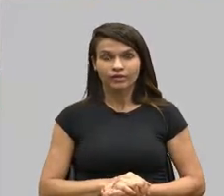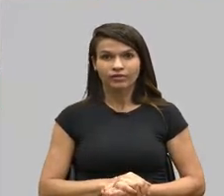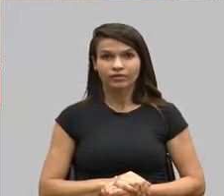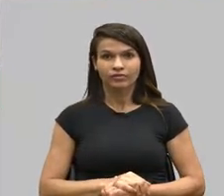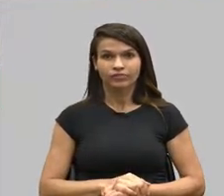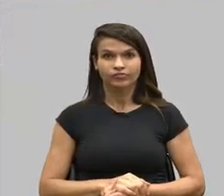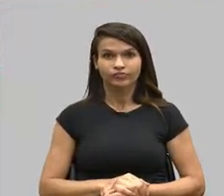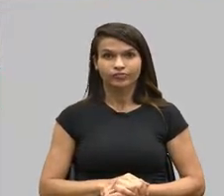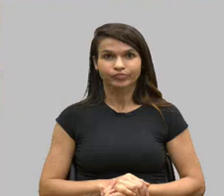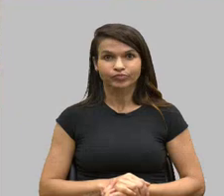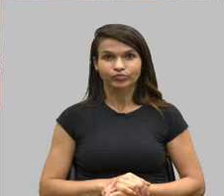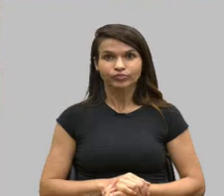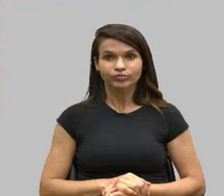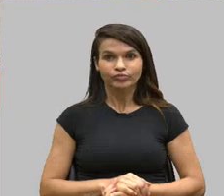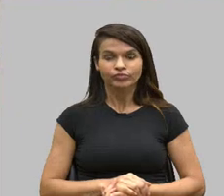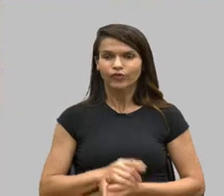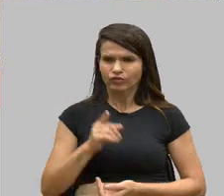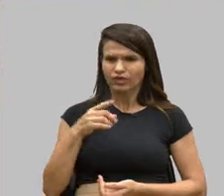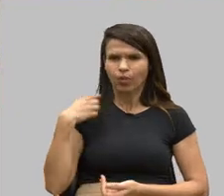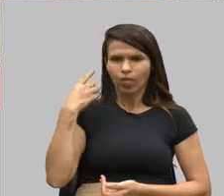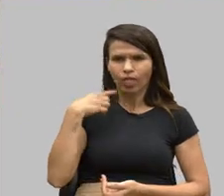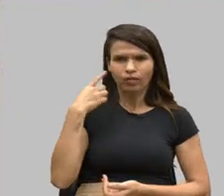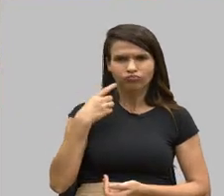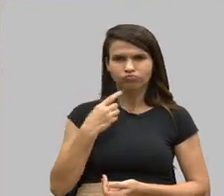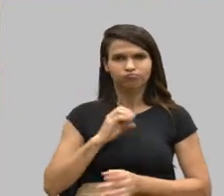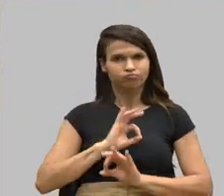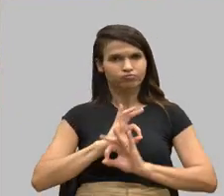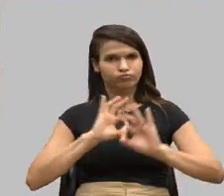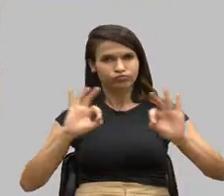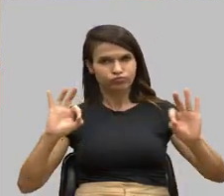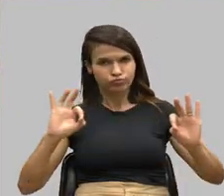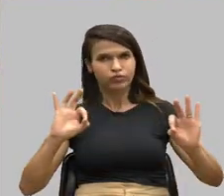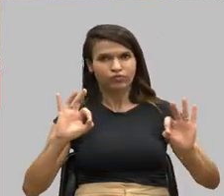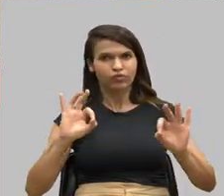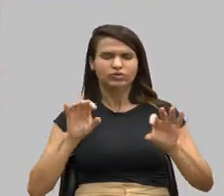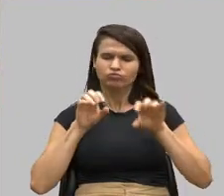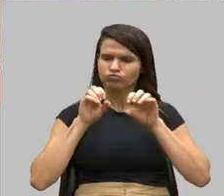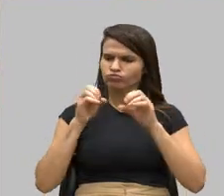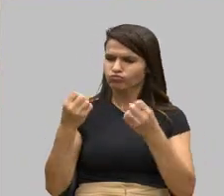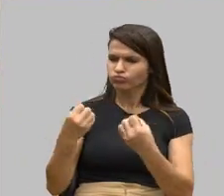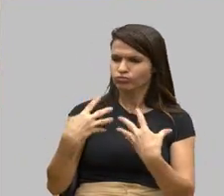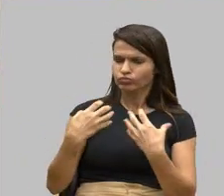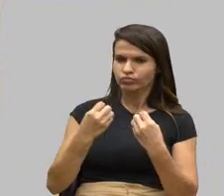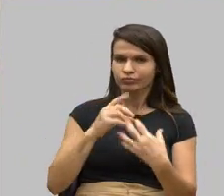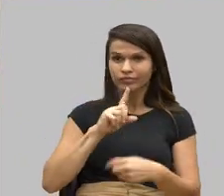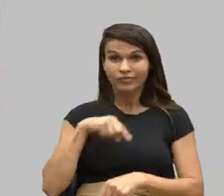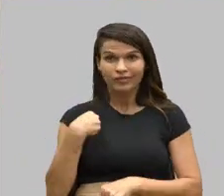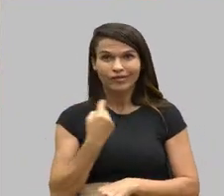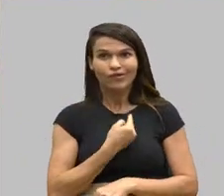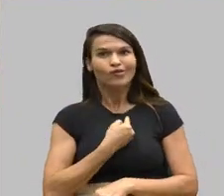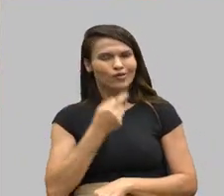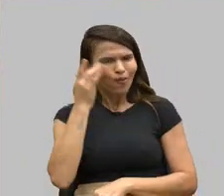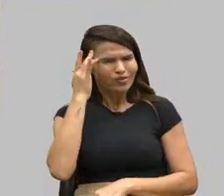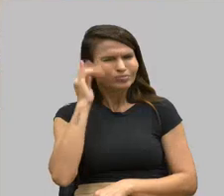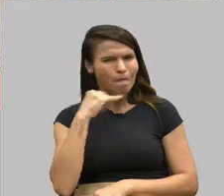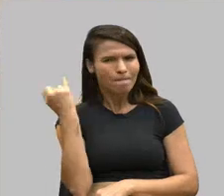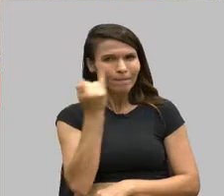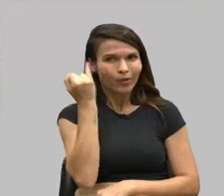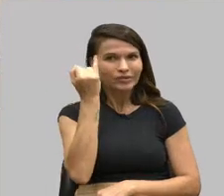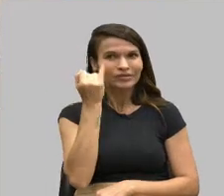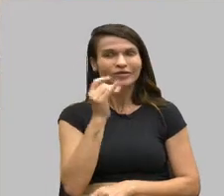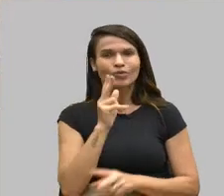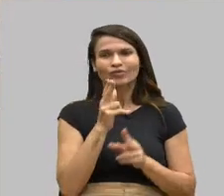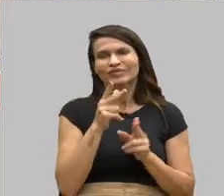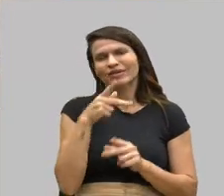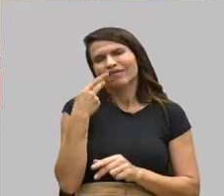José Guilherme, você é um deputado fenomenal, você deu realmente uma aula aqui para nós, eu achei muito importante, como você diz, nós